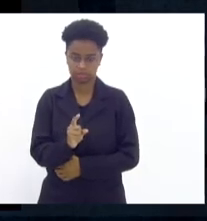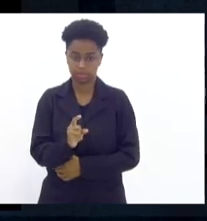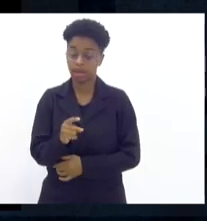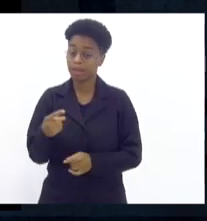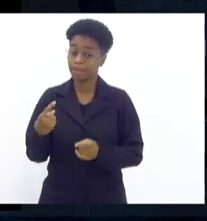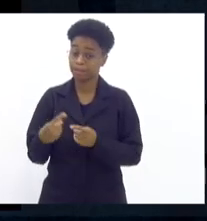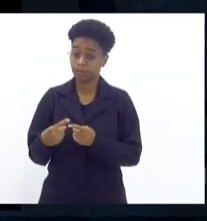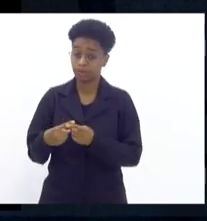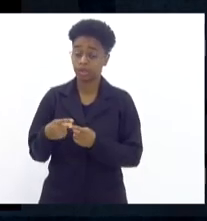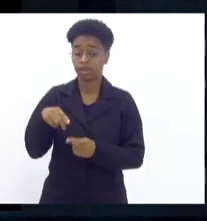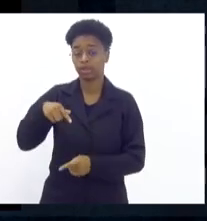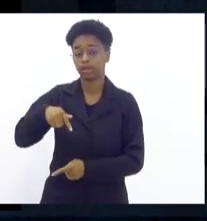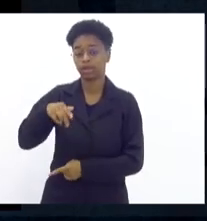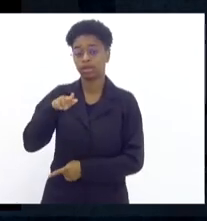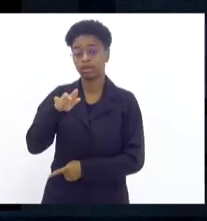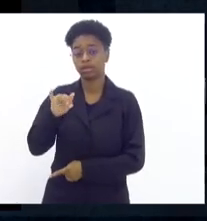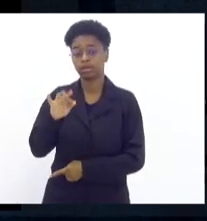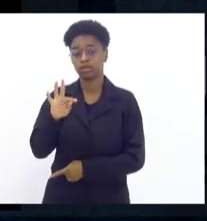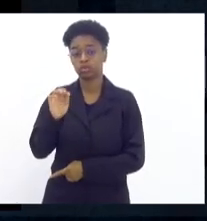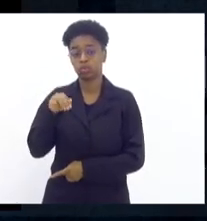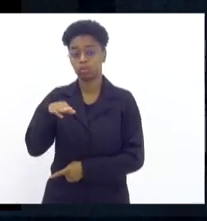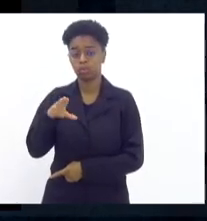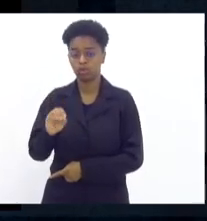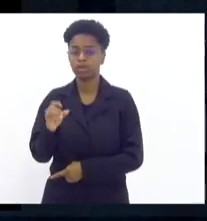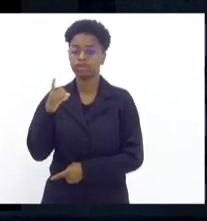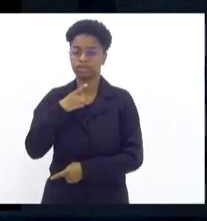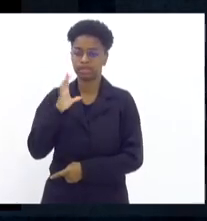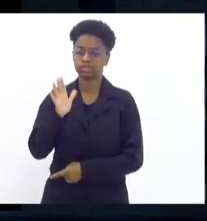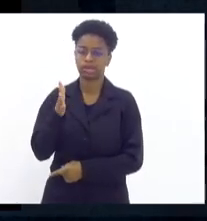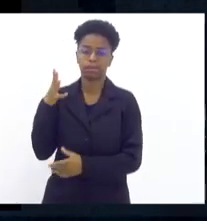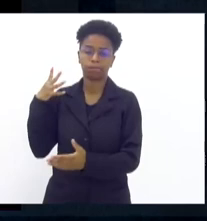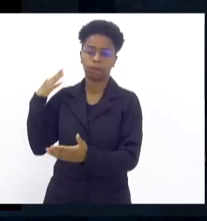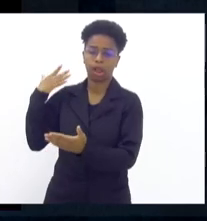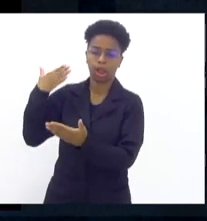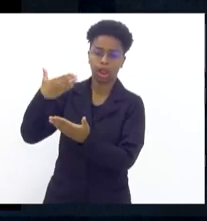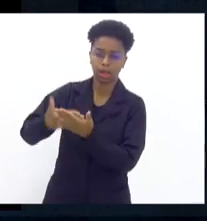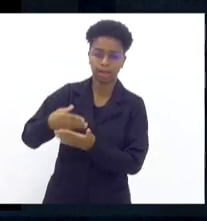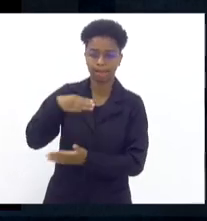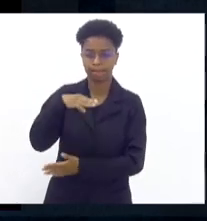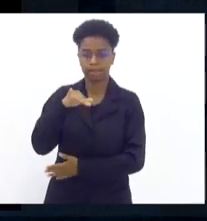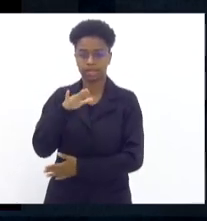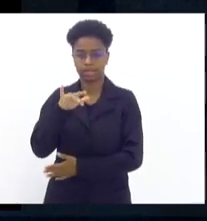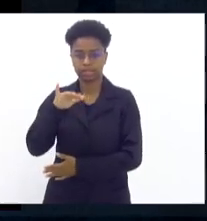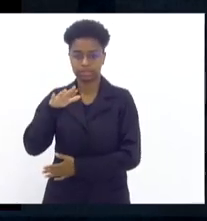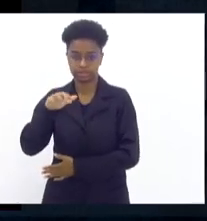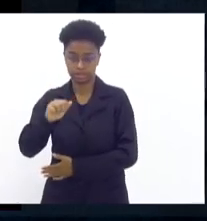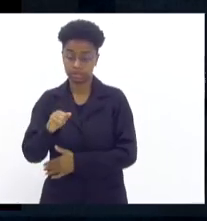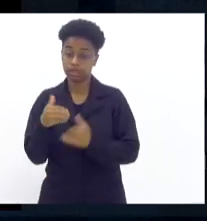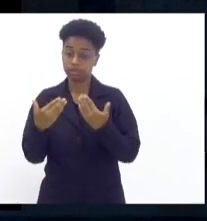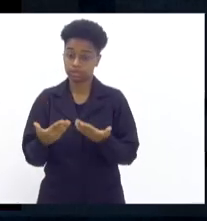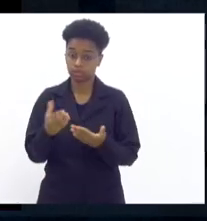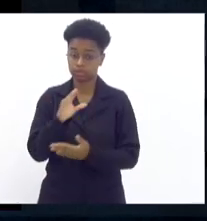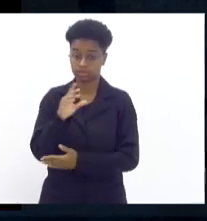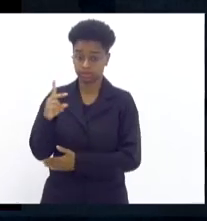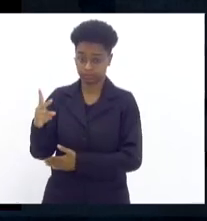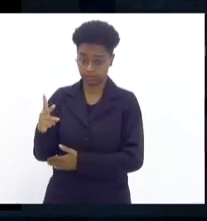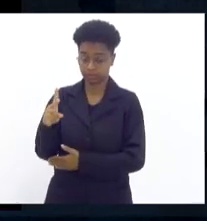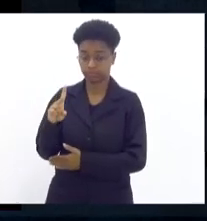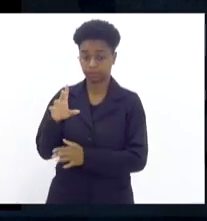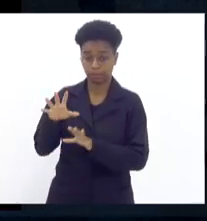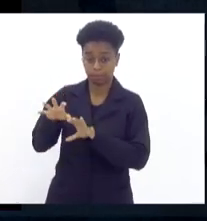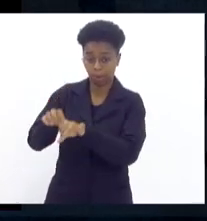porque o Quitungo, ele tem um histórico de milícia. Então, o Comando Vermelho tomou e, assim, nem